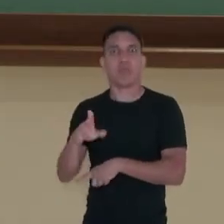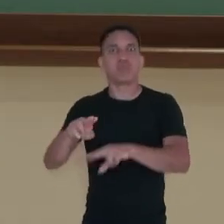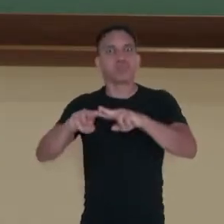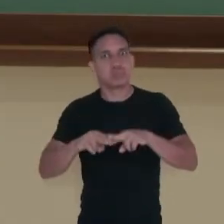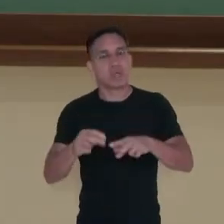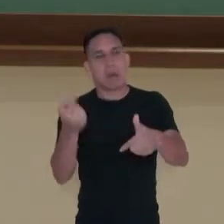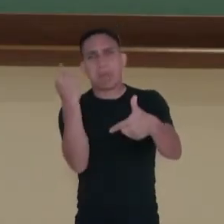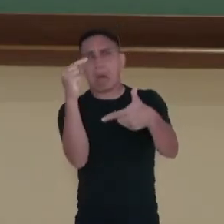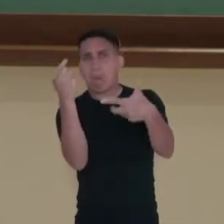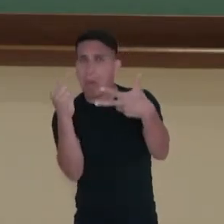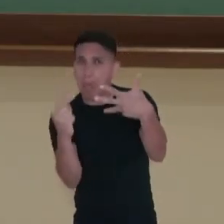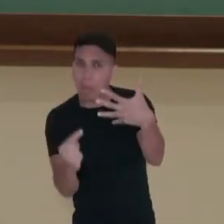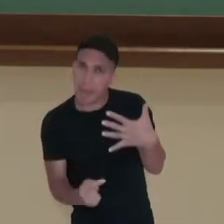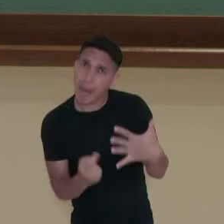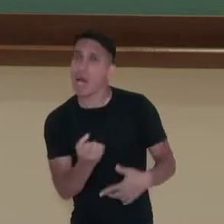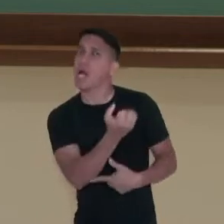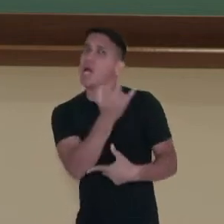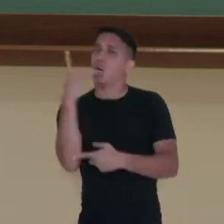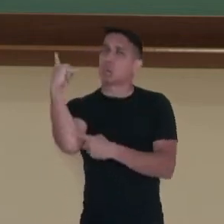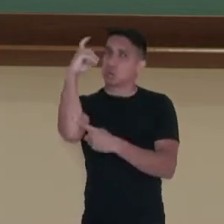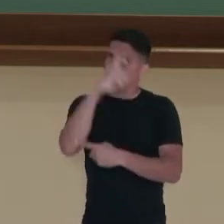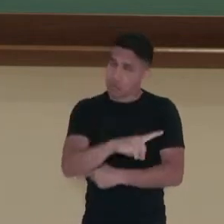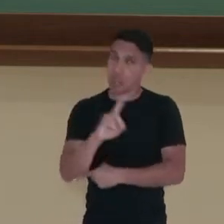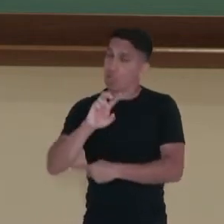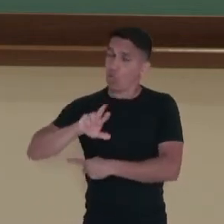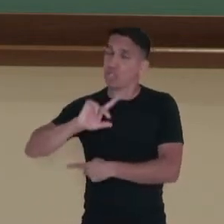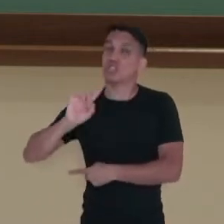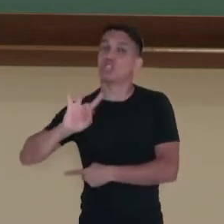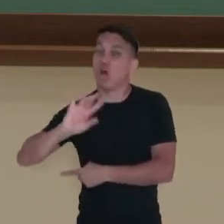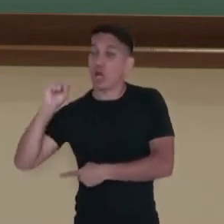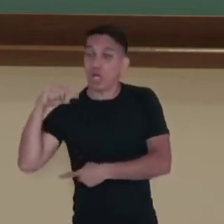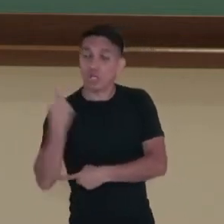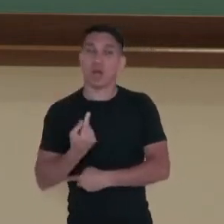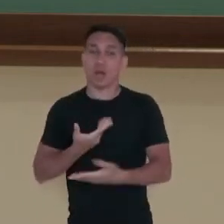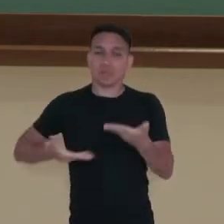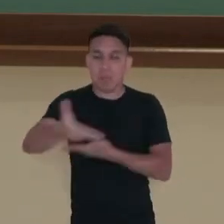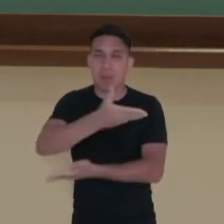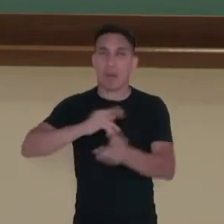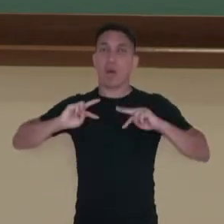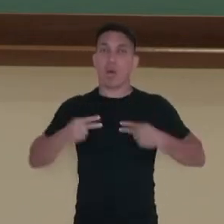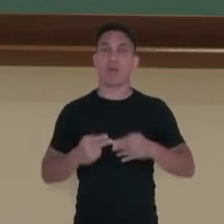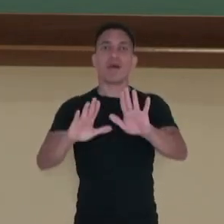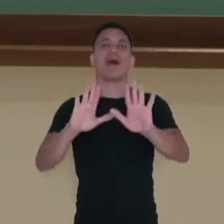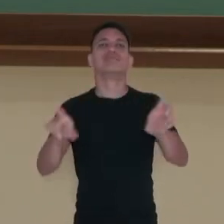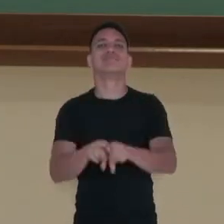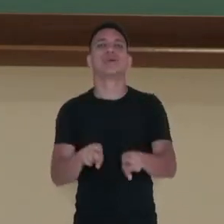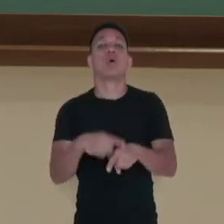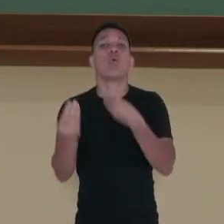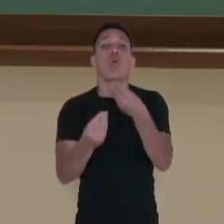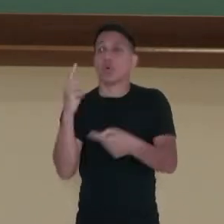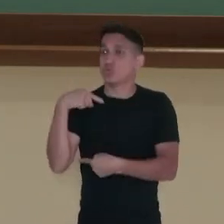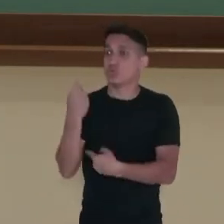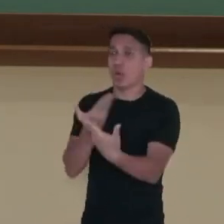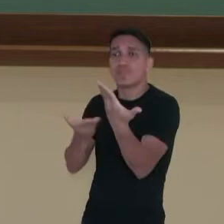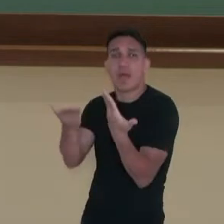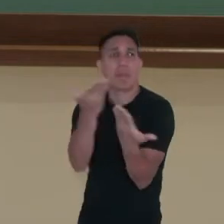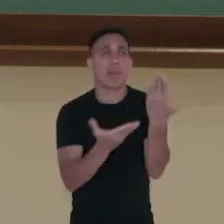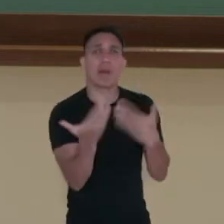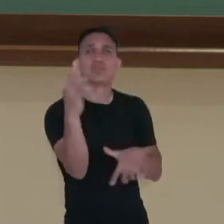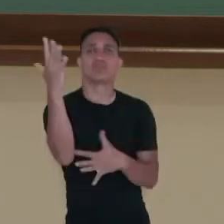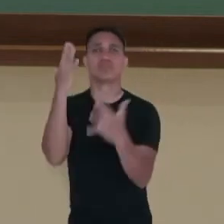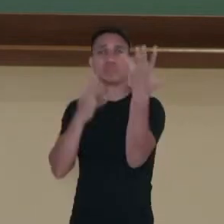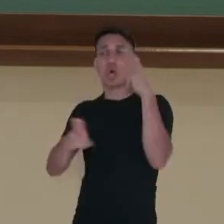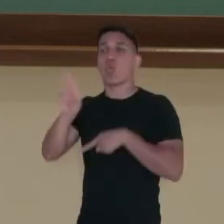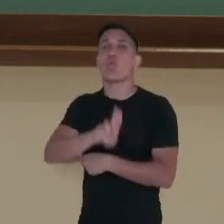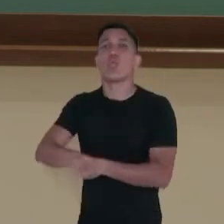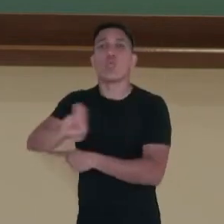desafios que envolvem não somente as nossas relações humanas, mas como nós nos relacionamos com o meio ambiente, com a natureza, com o uso